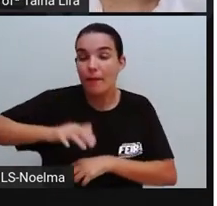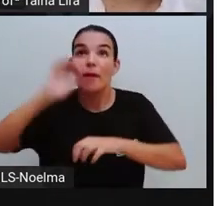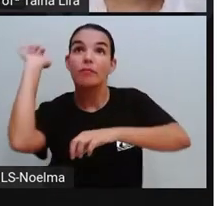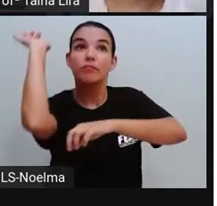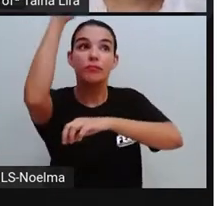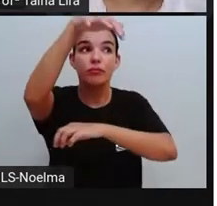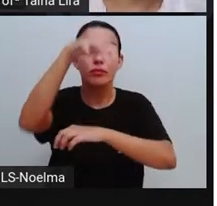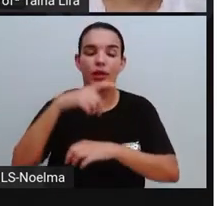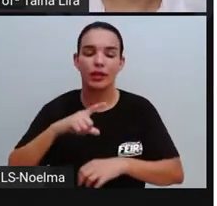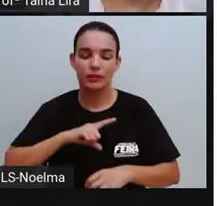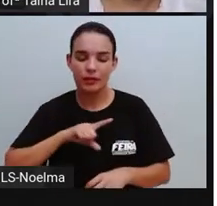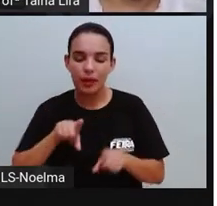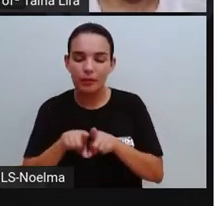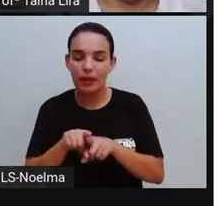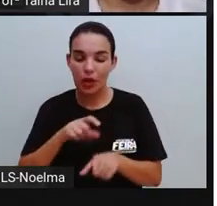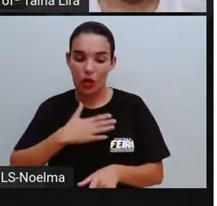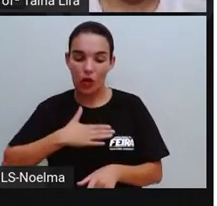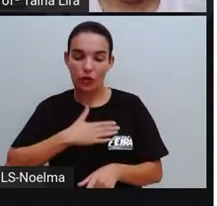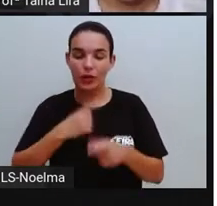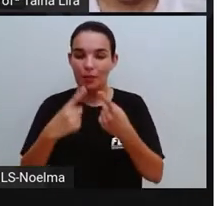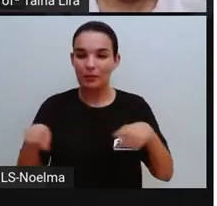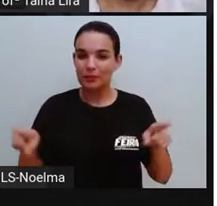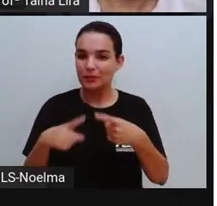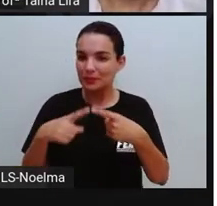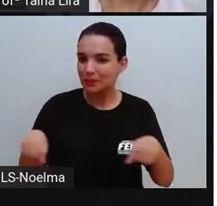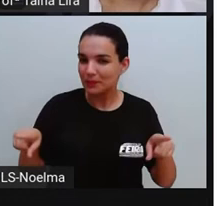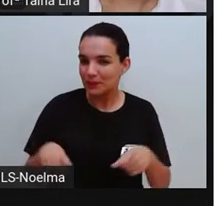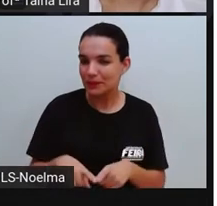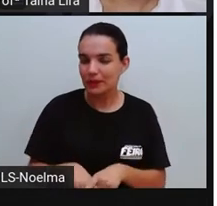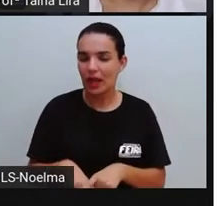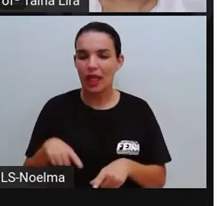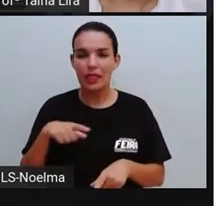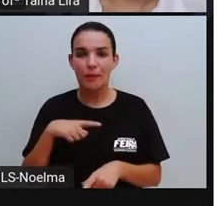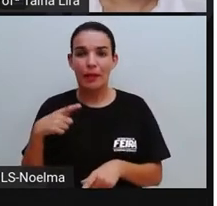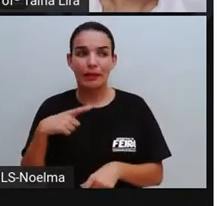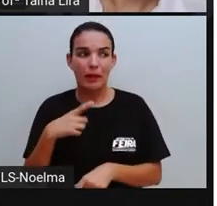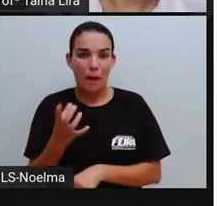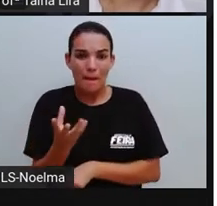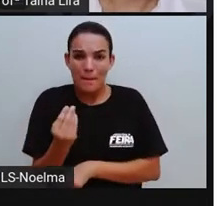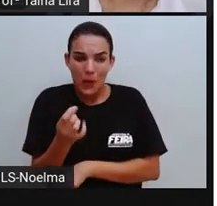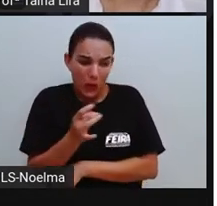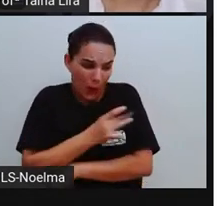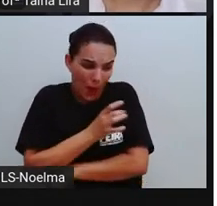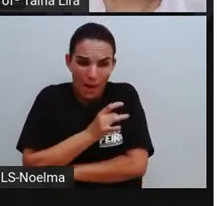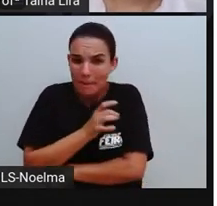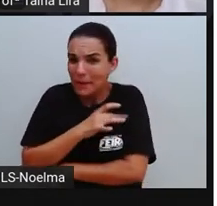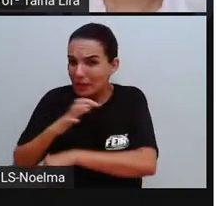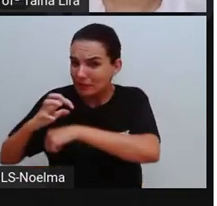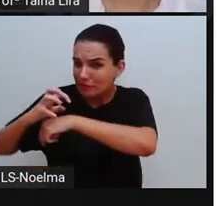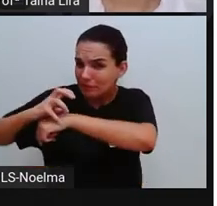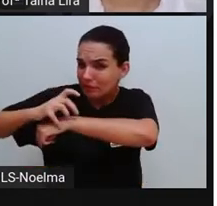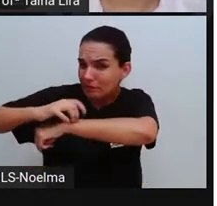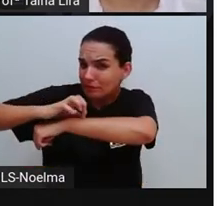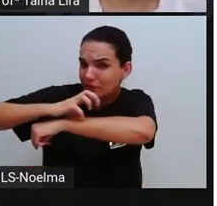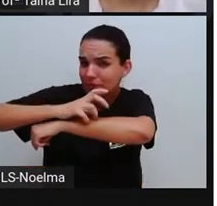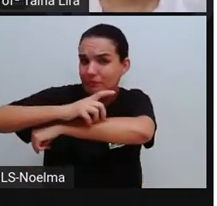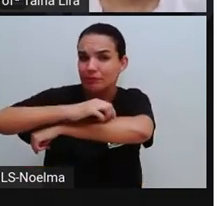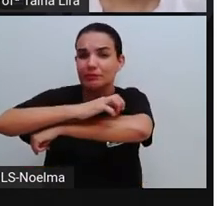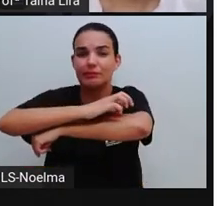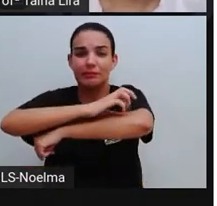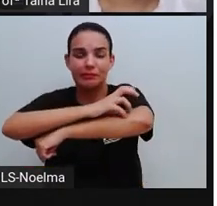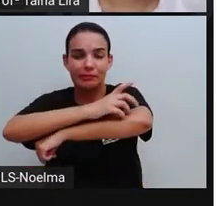Despacito e Macarena. Morro de medo de tarântulas, que são espécies de aranha.